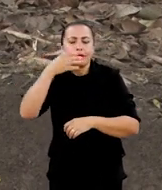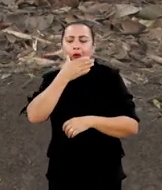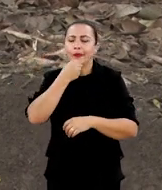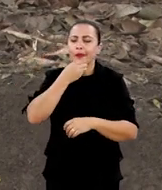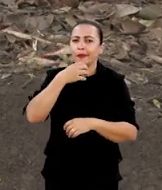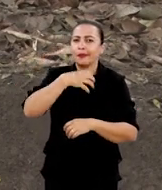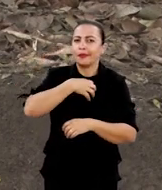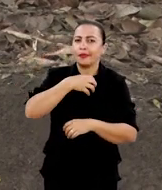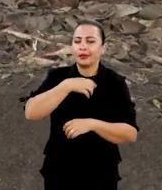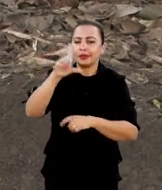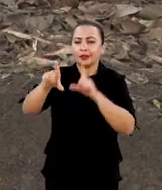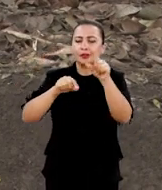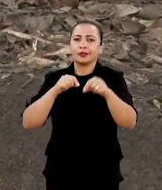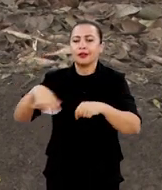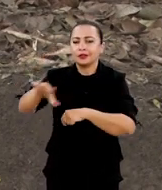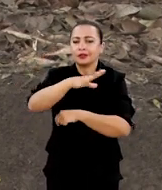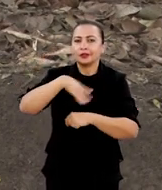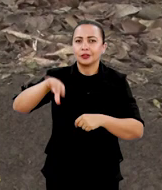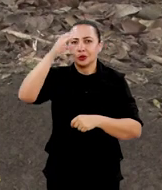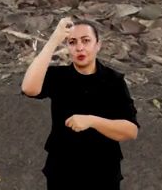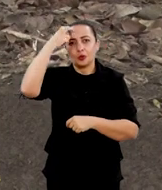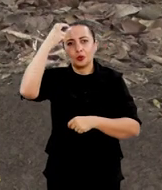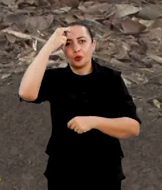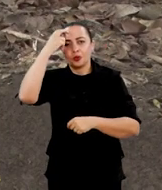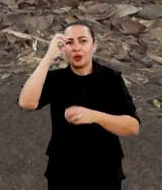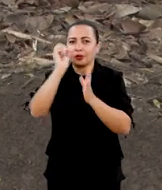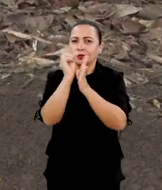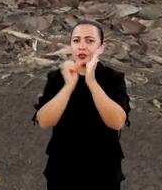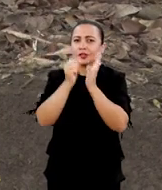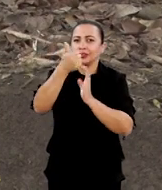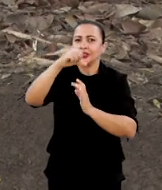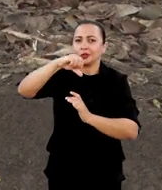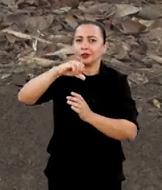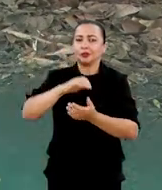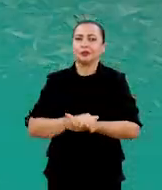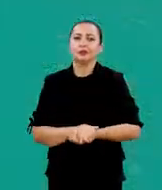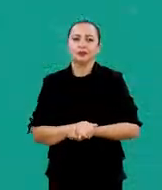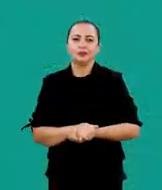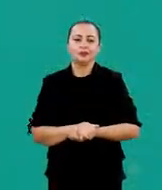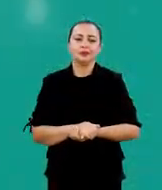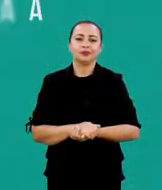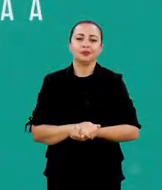sobre o artista baiano, destaque no cenário cultural do século XIX.